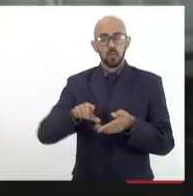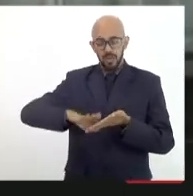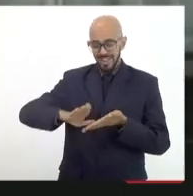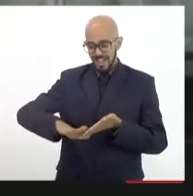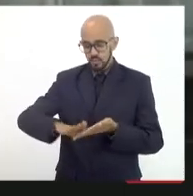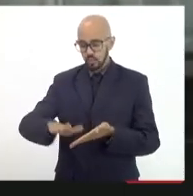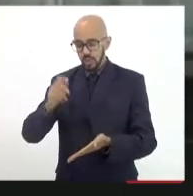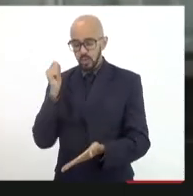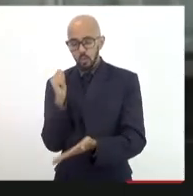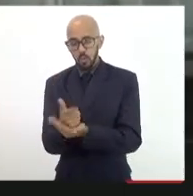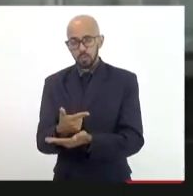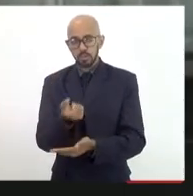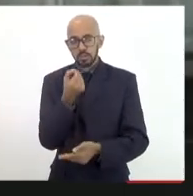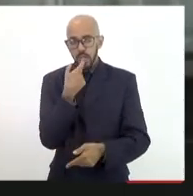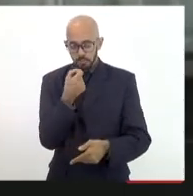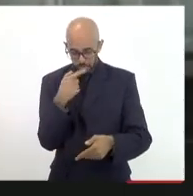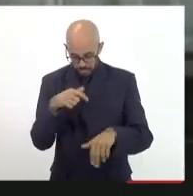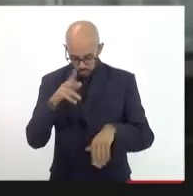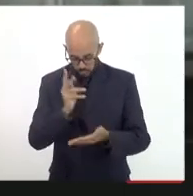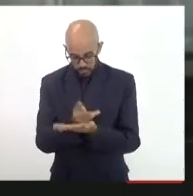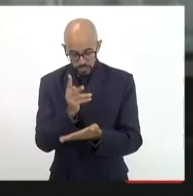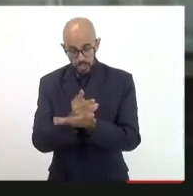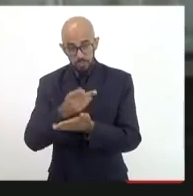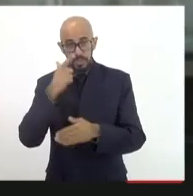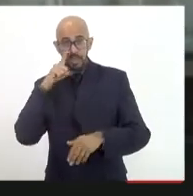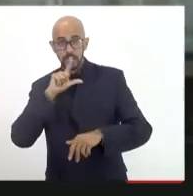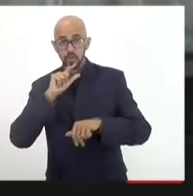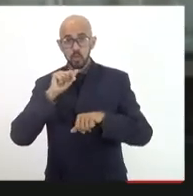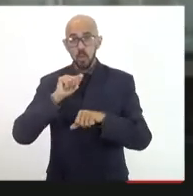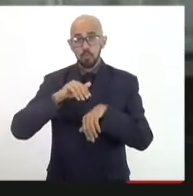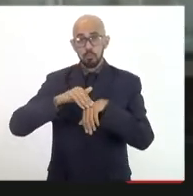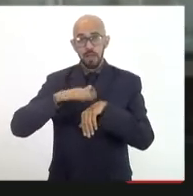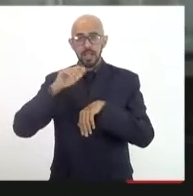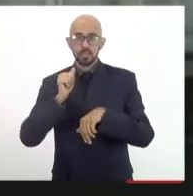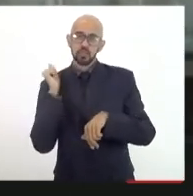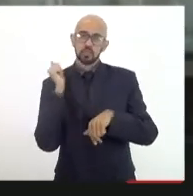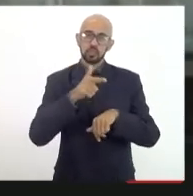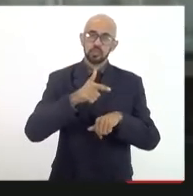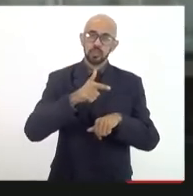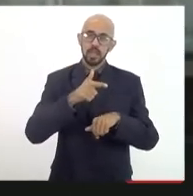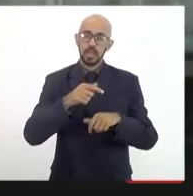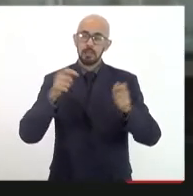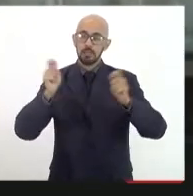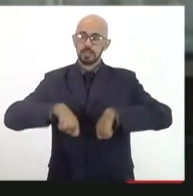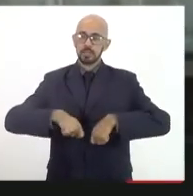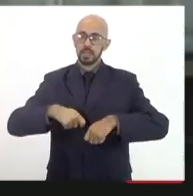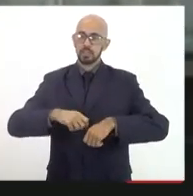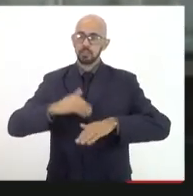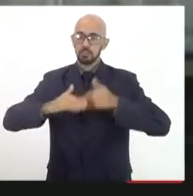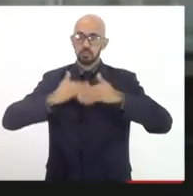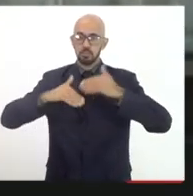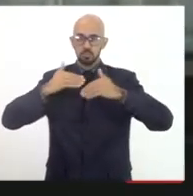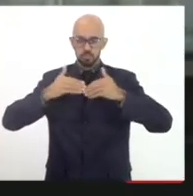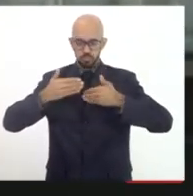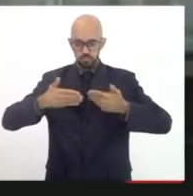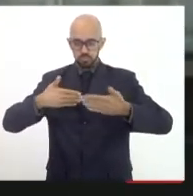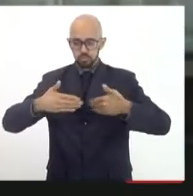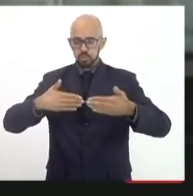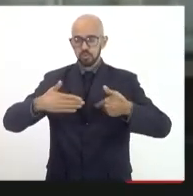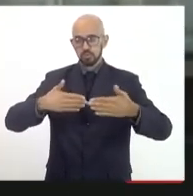ganhou do gasto. com o desenvolvimento de uma capacidade produtiva e tecnológica para que a gente não seja dependente de